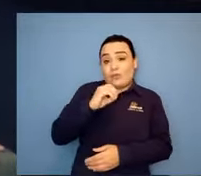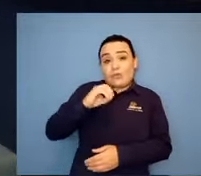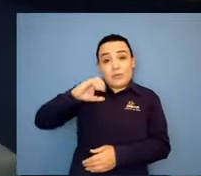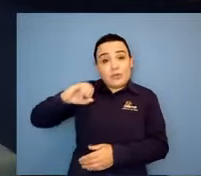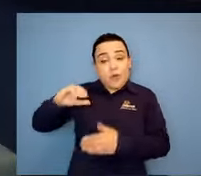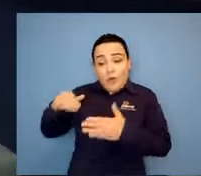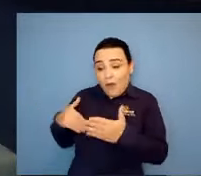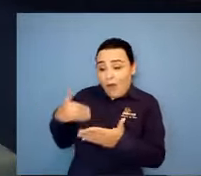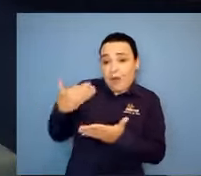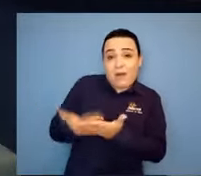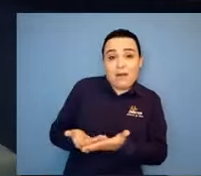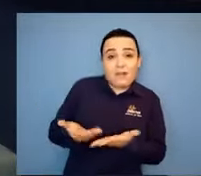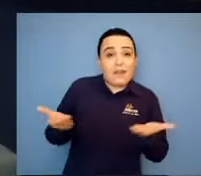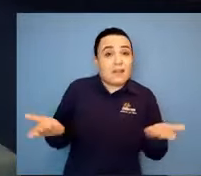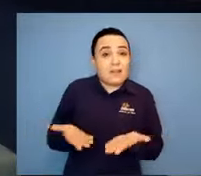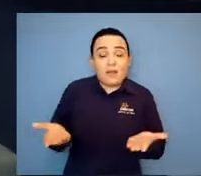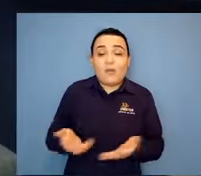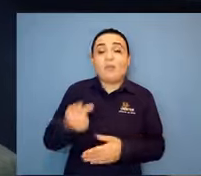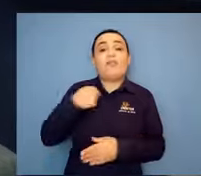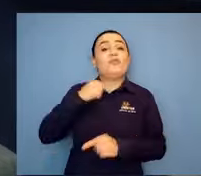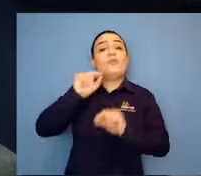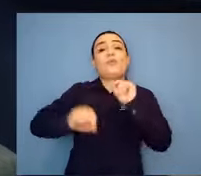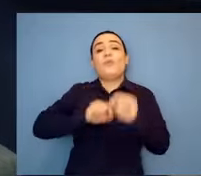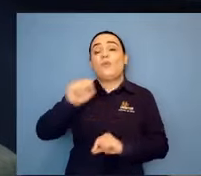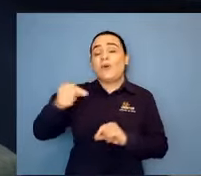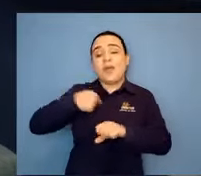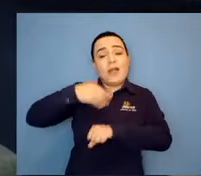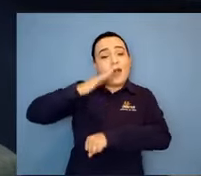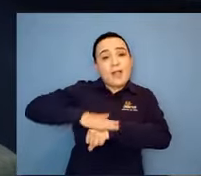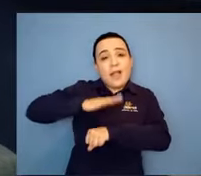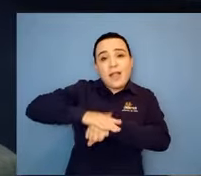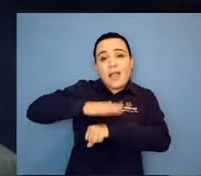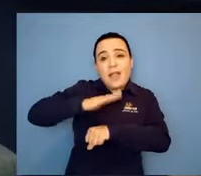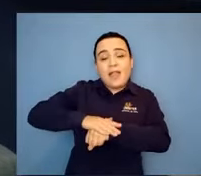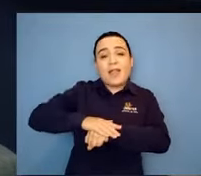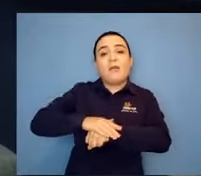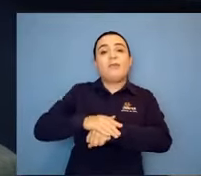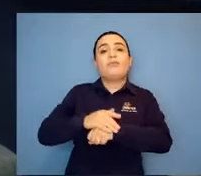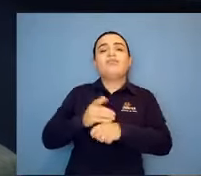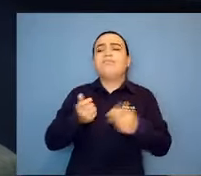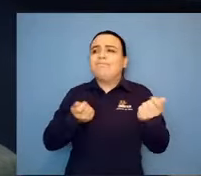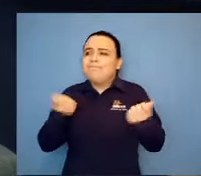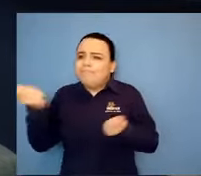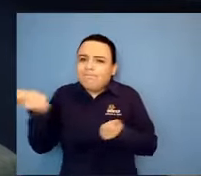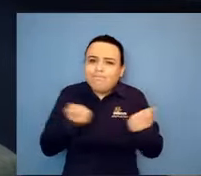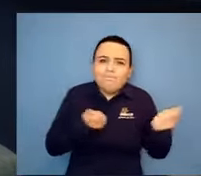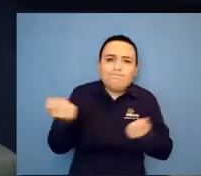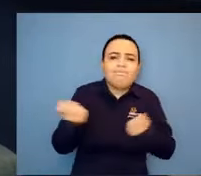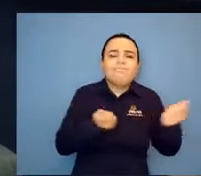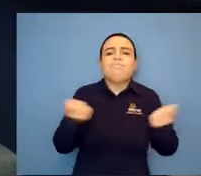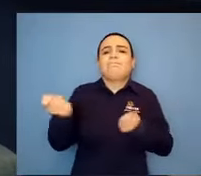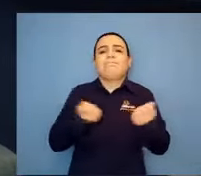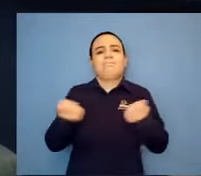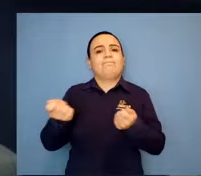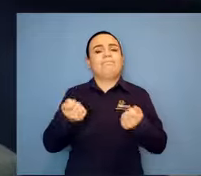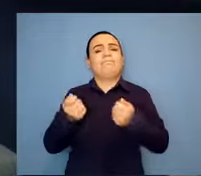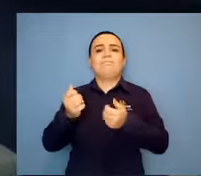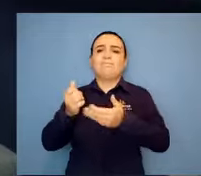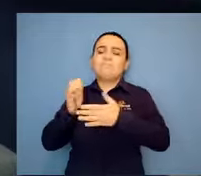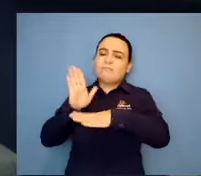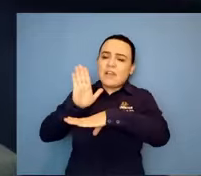essa palavra, né? Eu me considero ponte. Outra coisa muito importante. Por que eu abracei a causa desta doença?